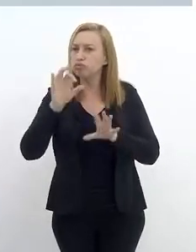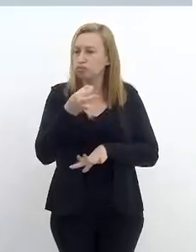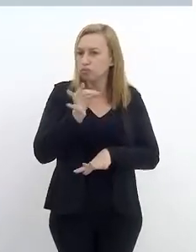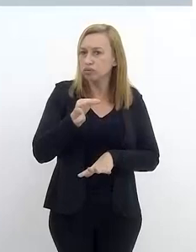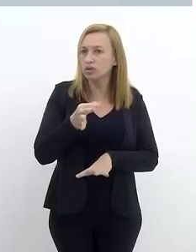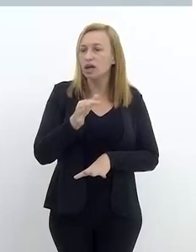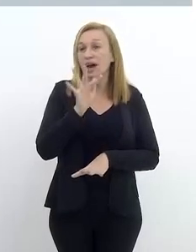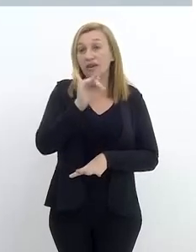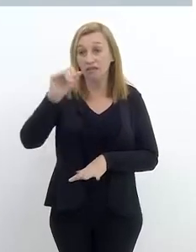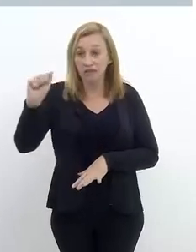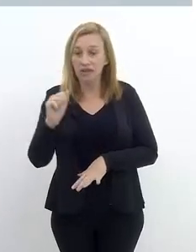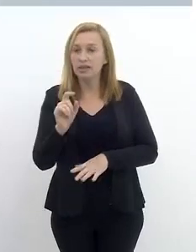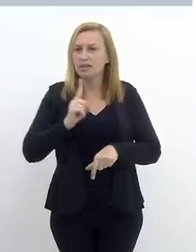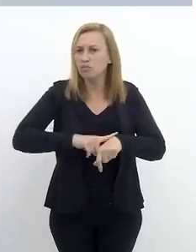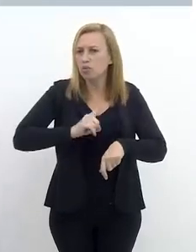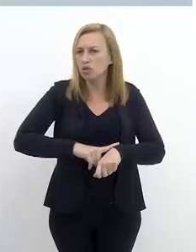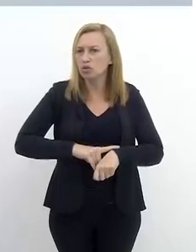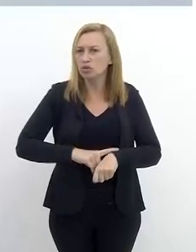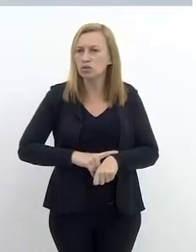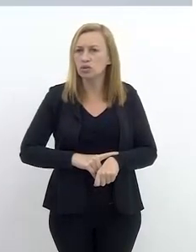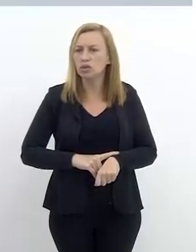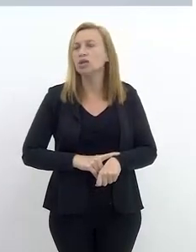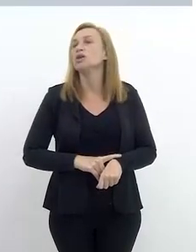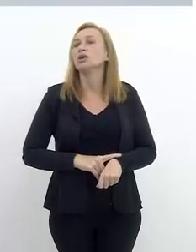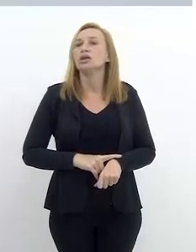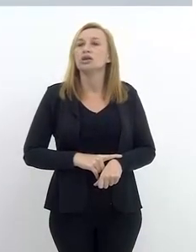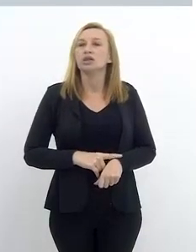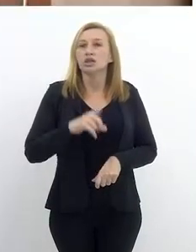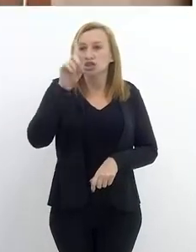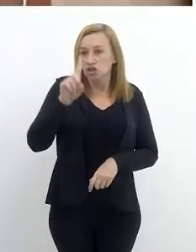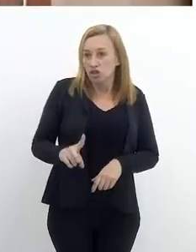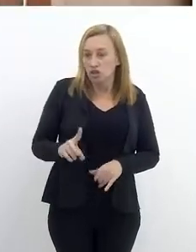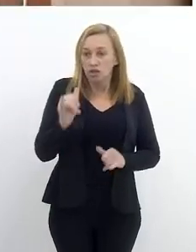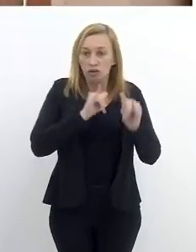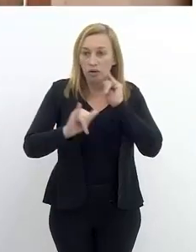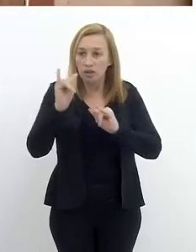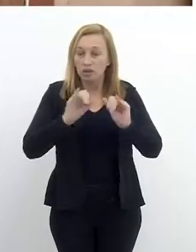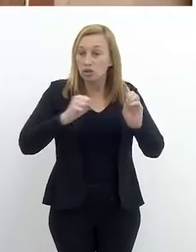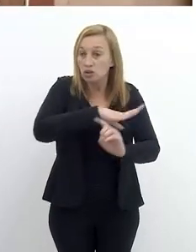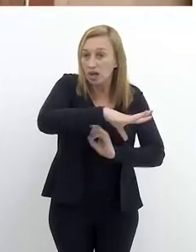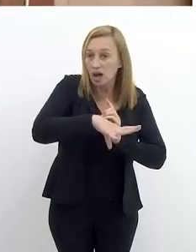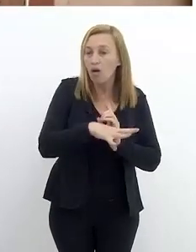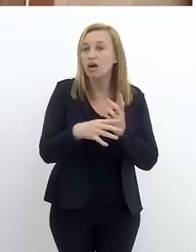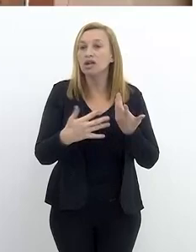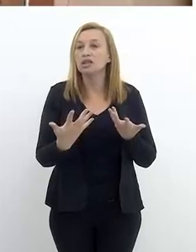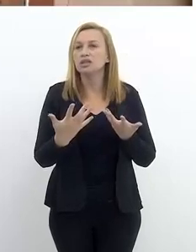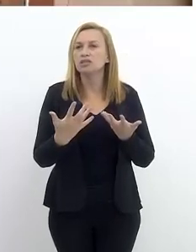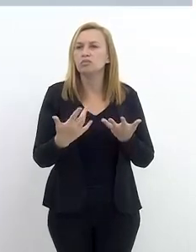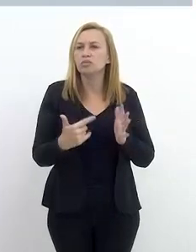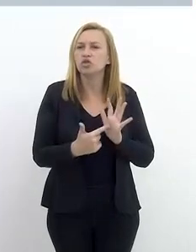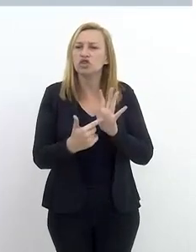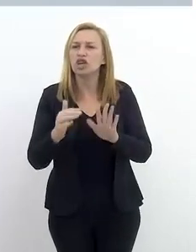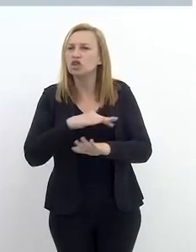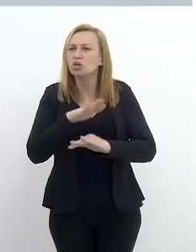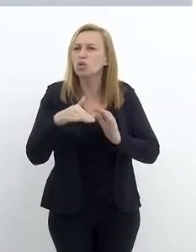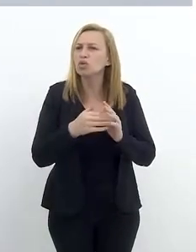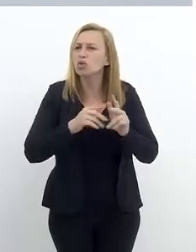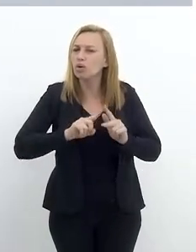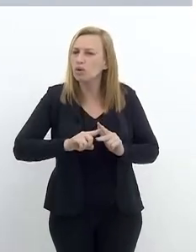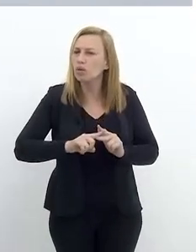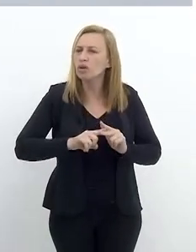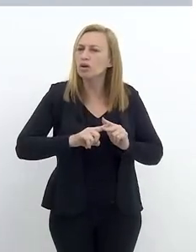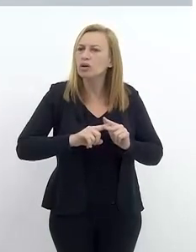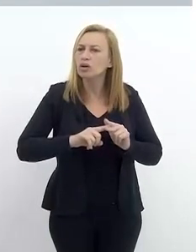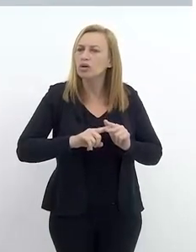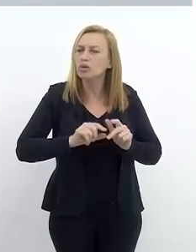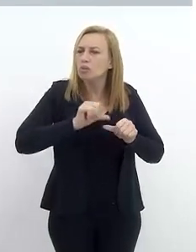SOS, inclusive a FIA está nesse momento, a gente na Diretoria de Promoção Social está tentando fazer toda uma